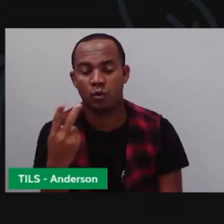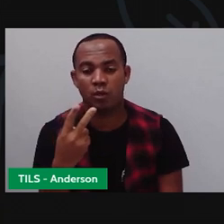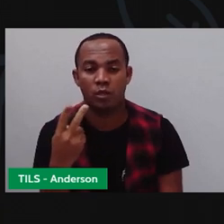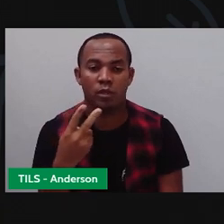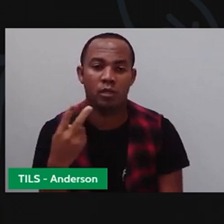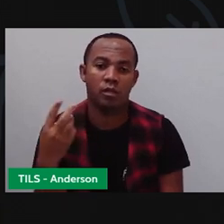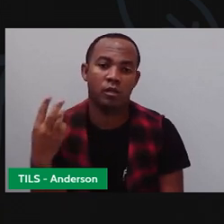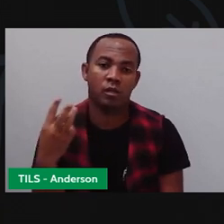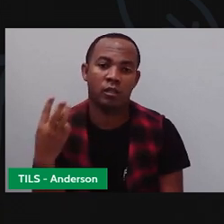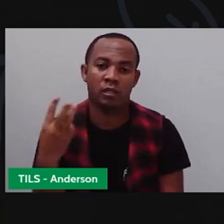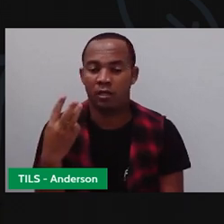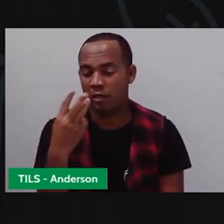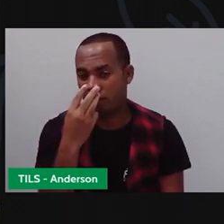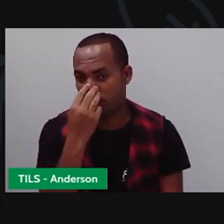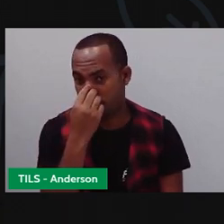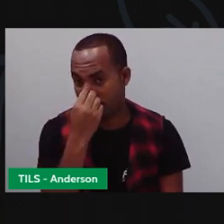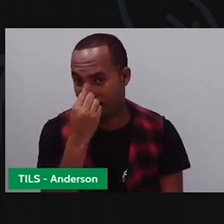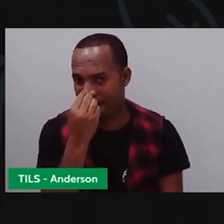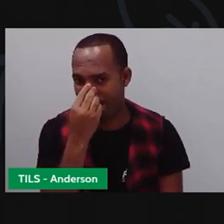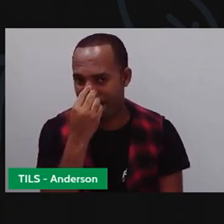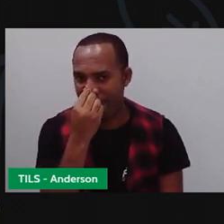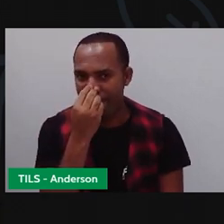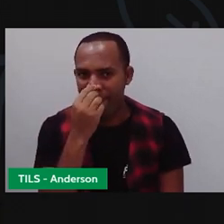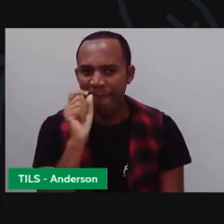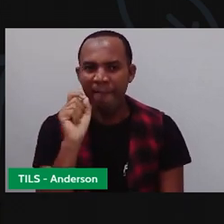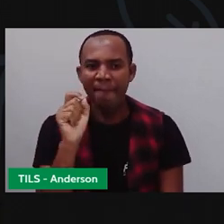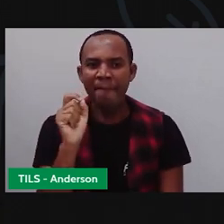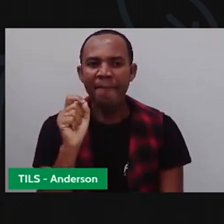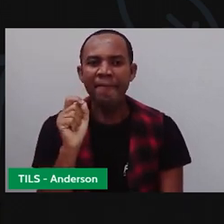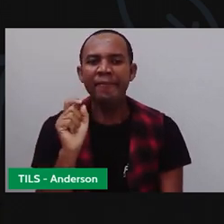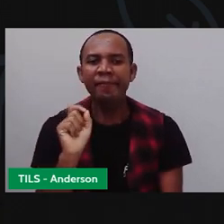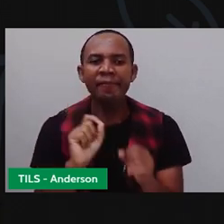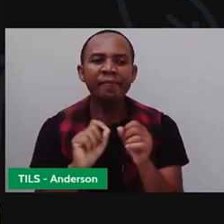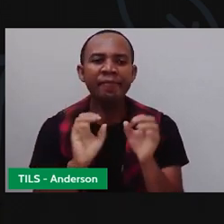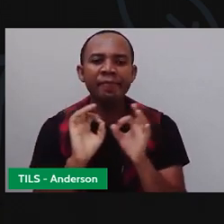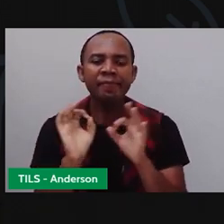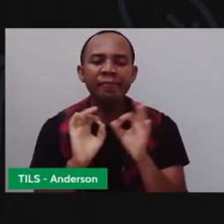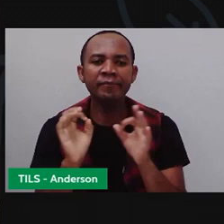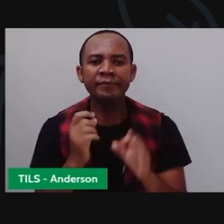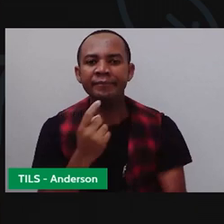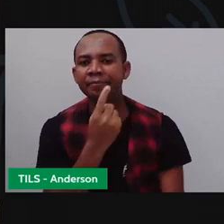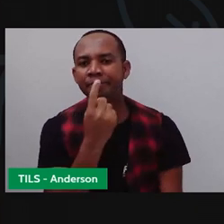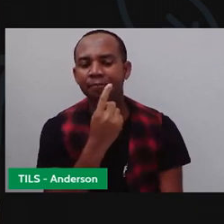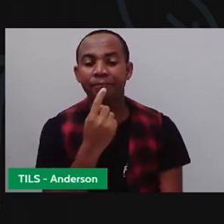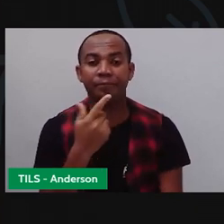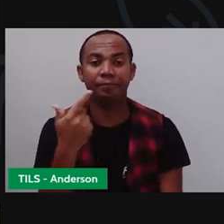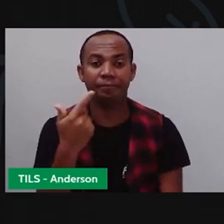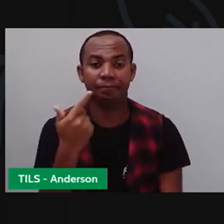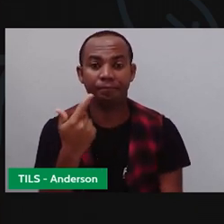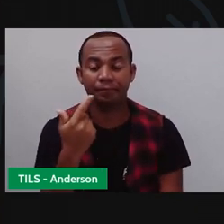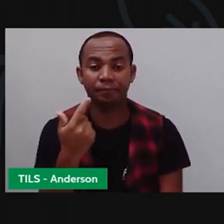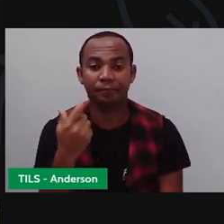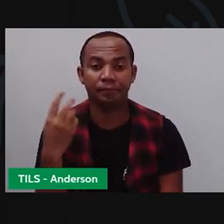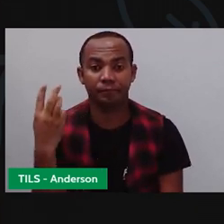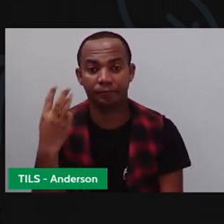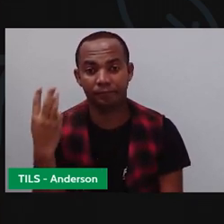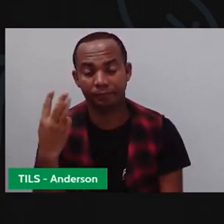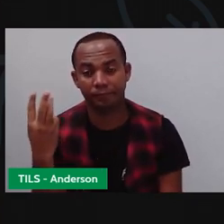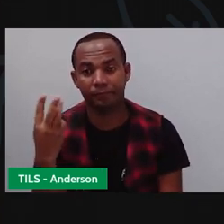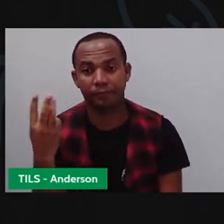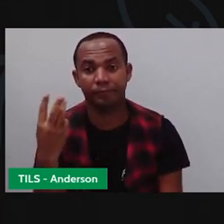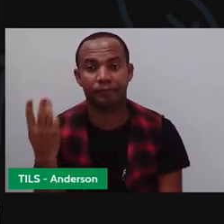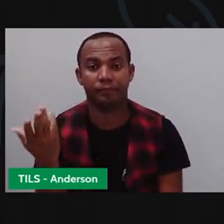aqui a moto 3. Então, o é que eu faço? Olha. Uma vez, duas vezes e o quê? Três